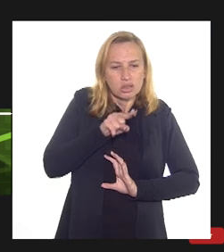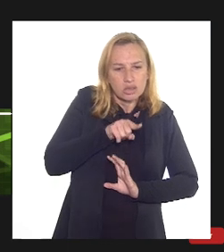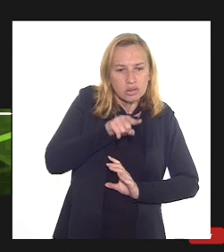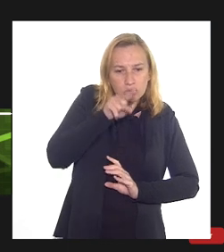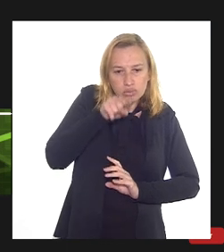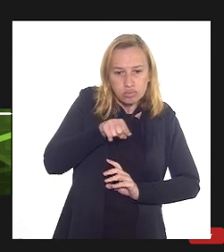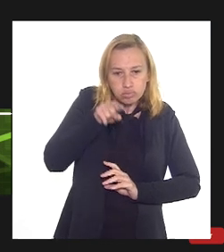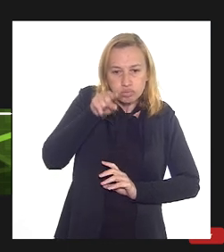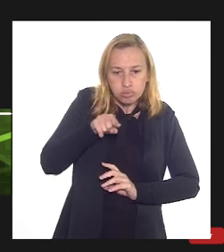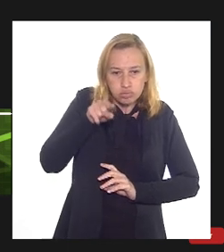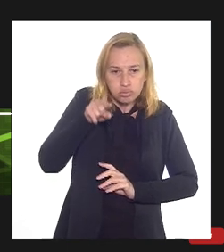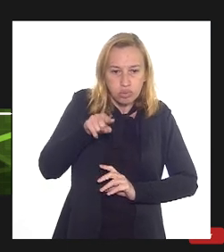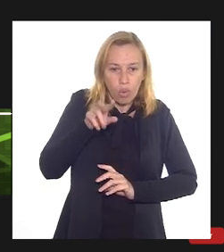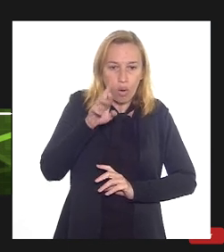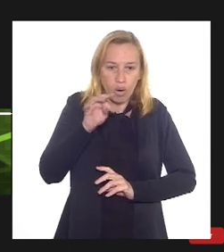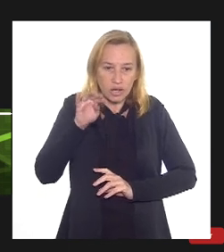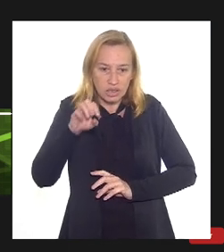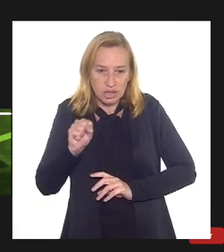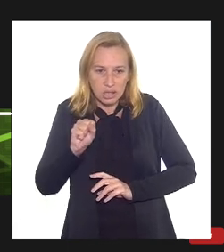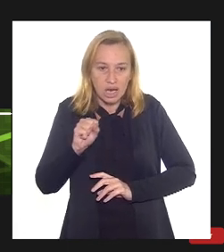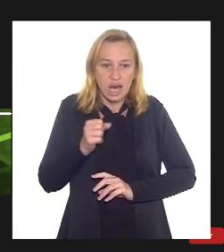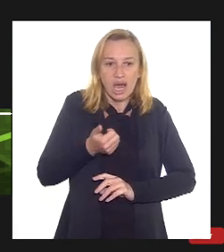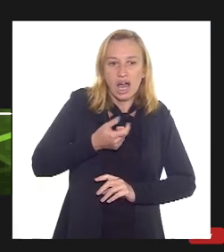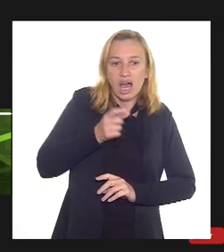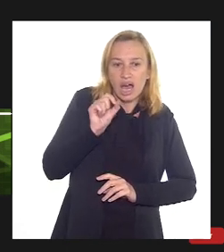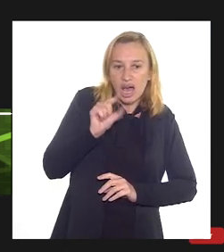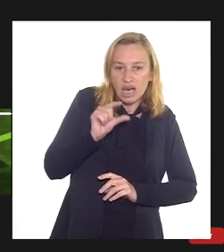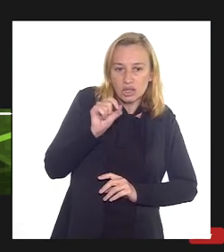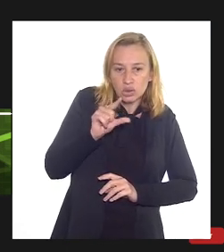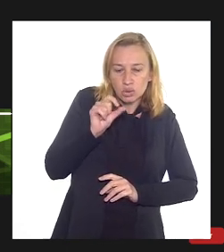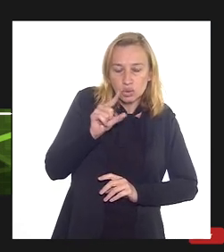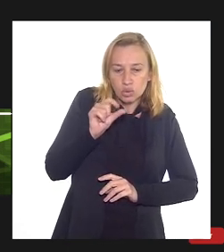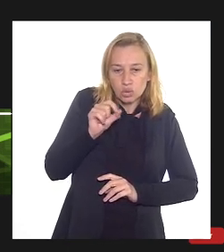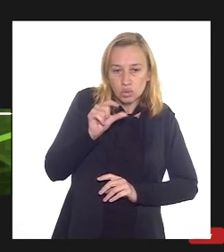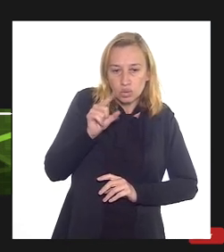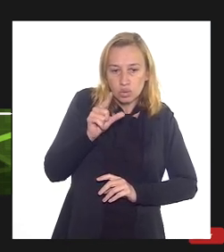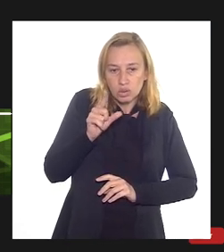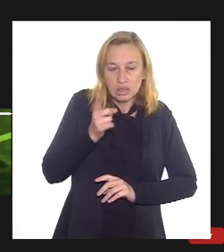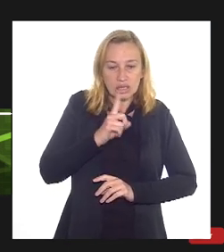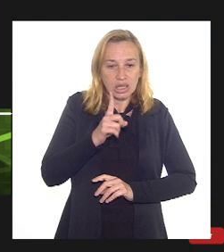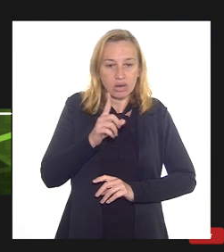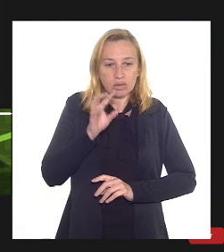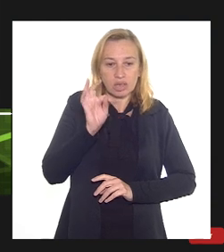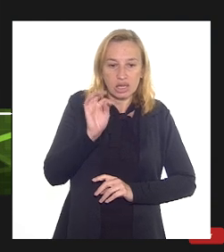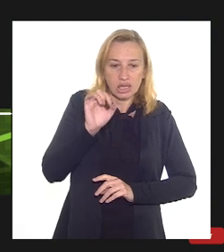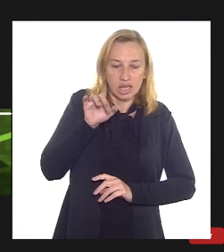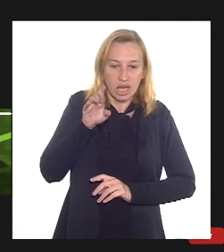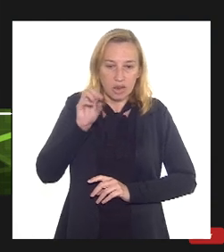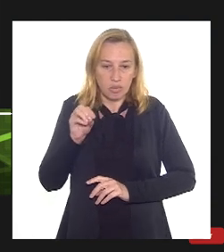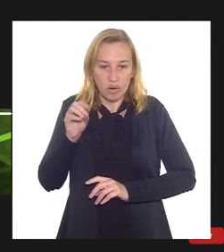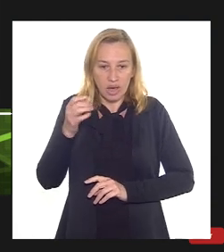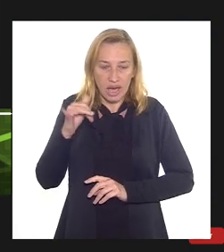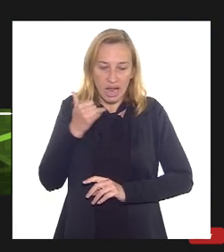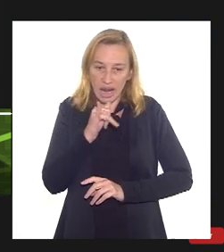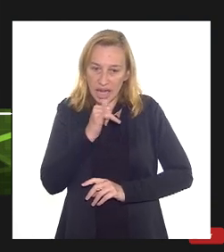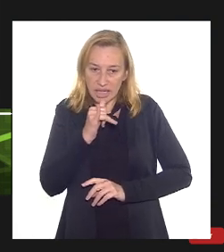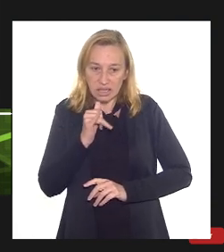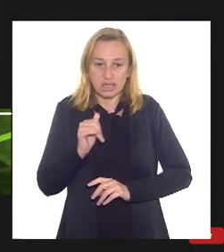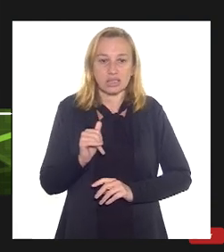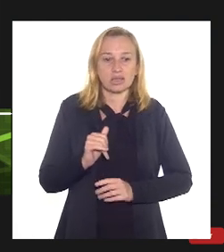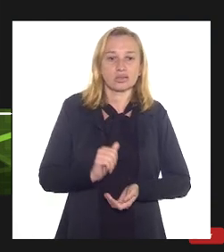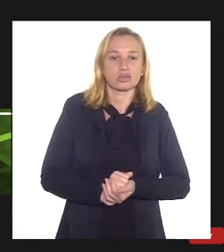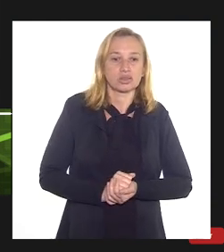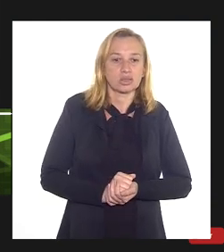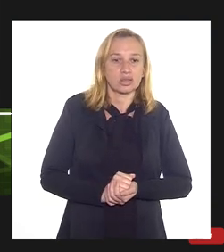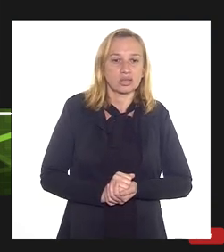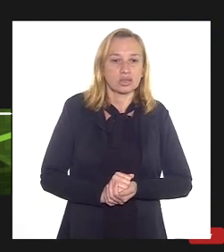cor de rosa e azul são as demandas chamadas não termoelétrica e termoelétrica geralmente no planejamento se separa assim mas assim